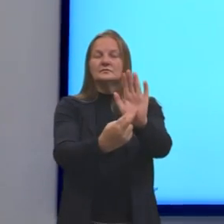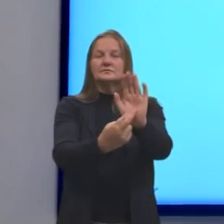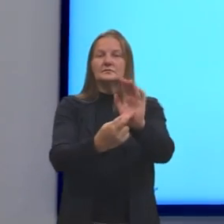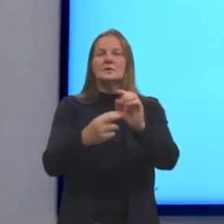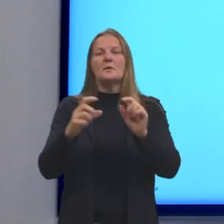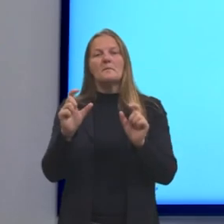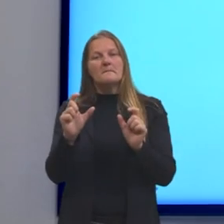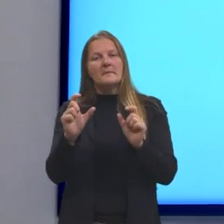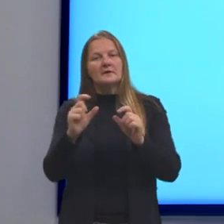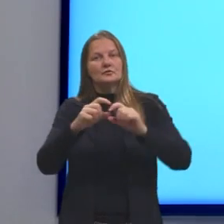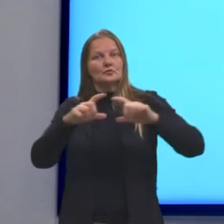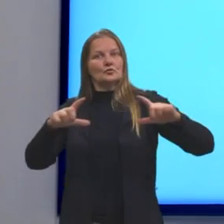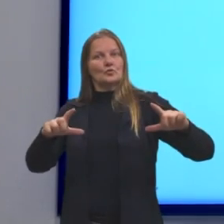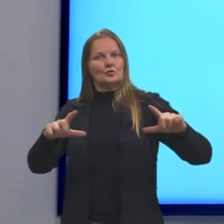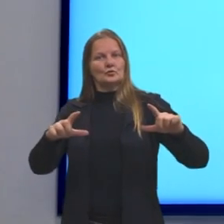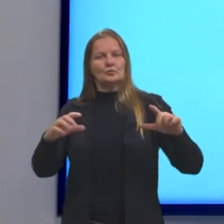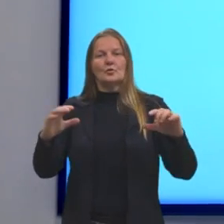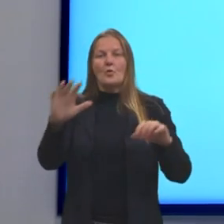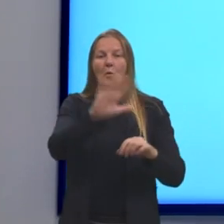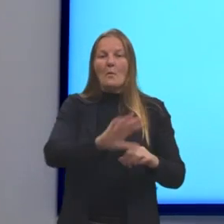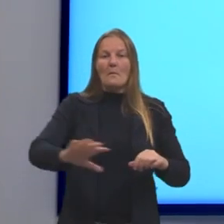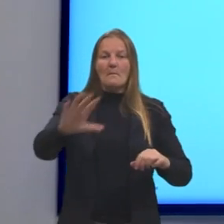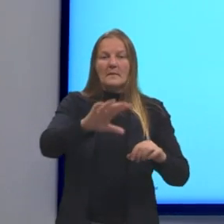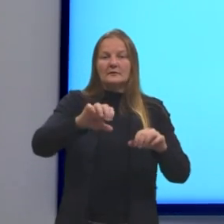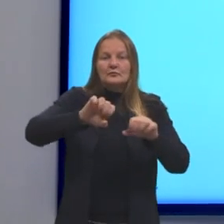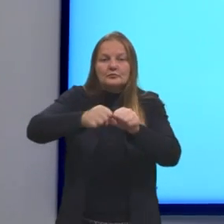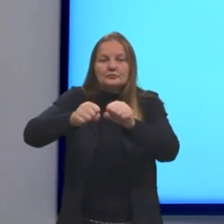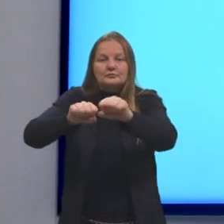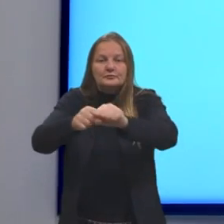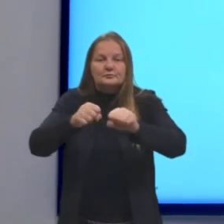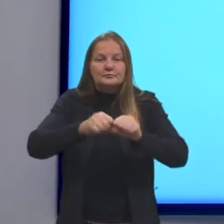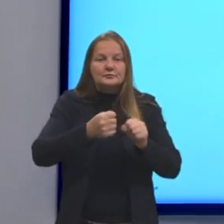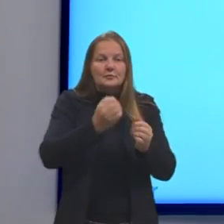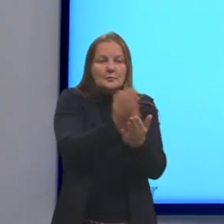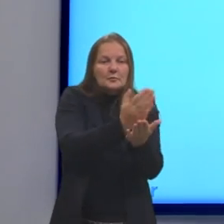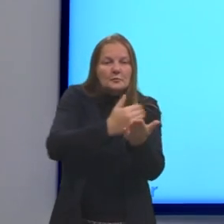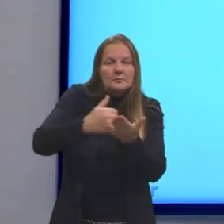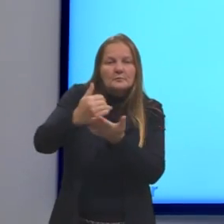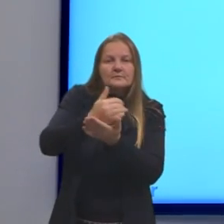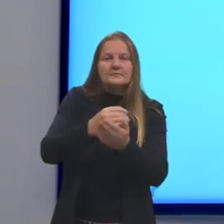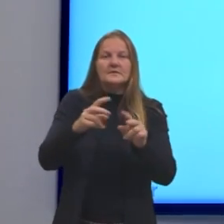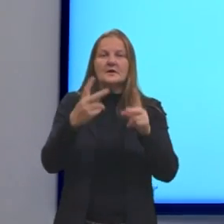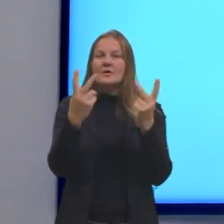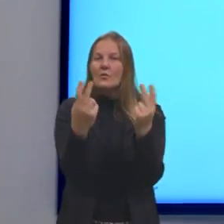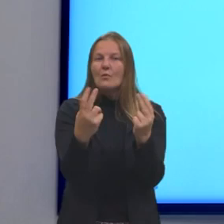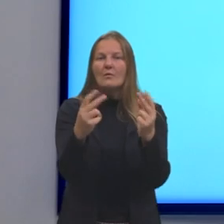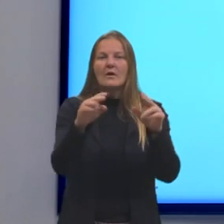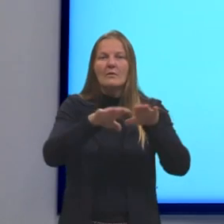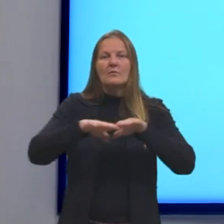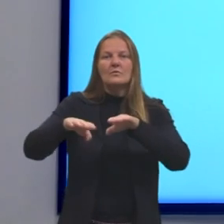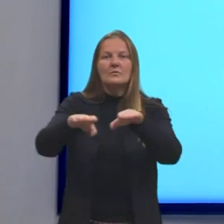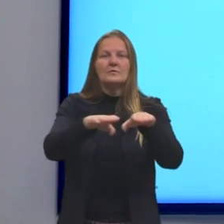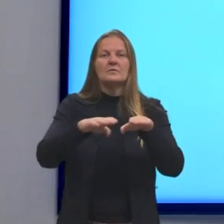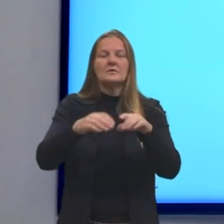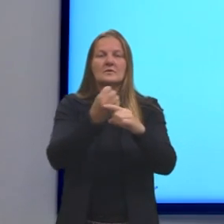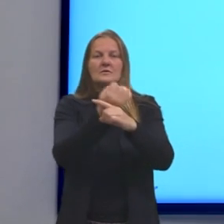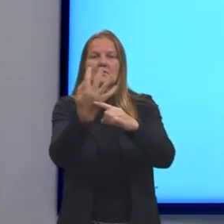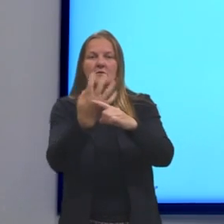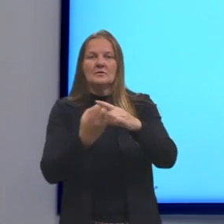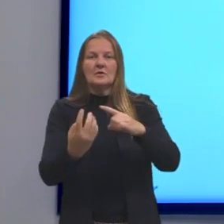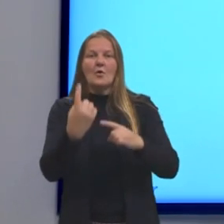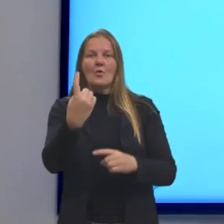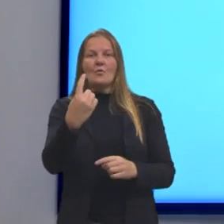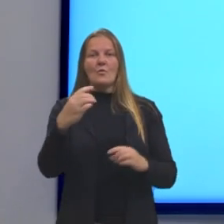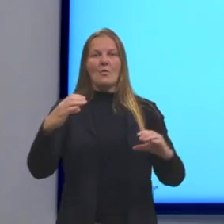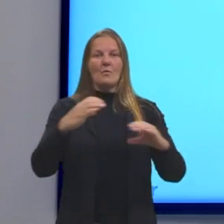partes de um todo. Ela determina a divisão de partes iguais, sendo que cada parte é uma fração do inteiro.